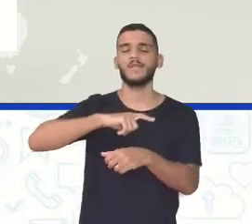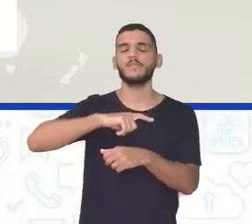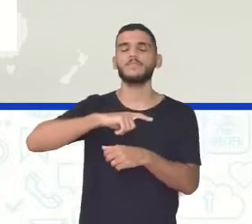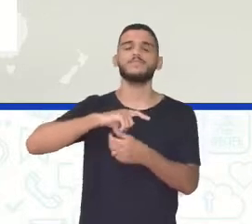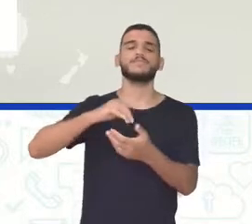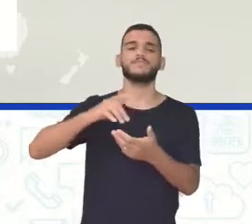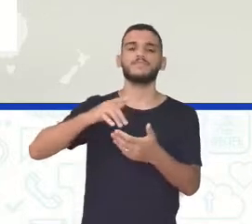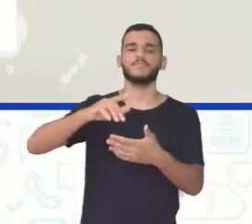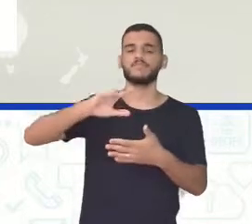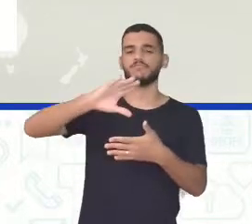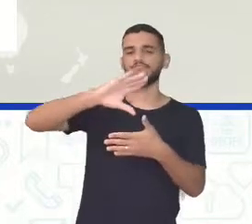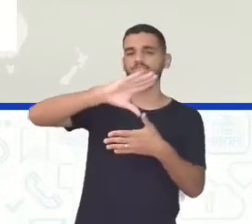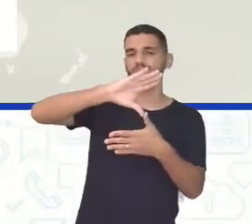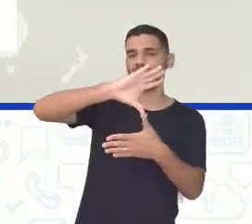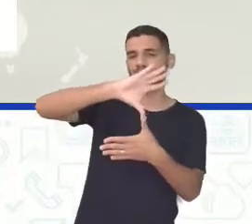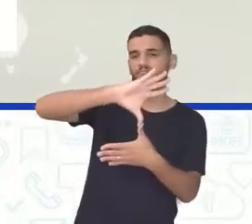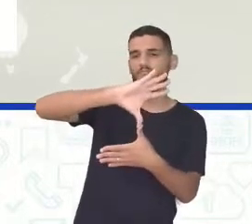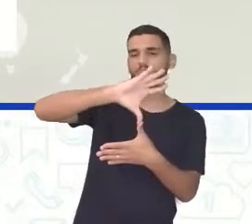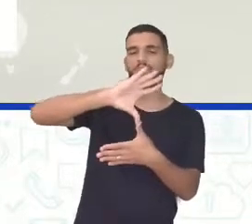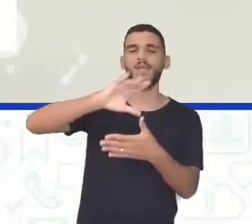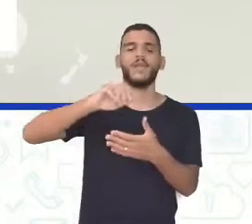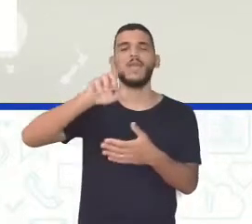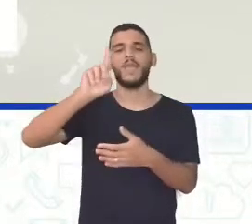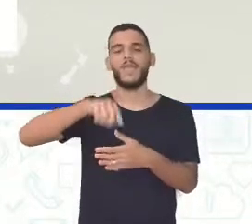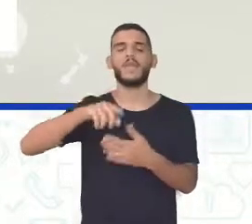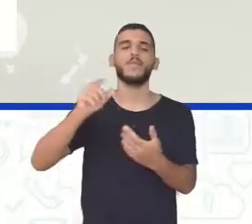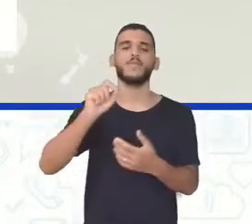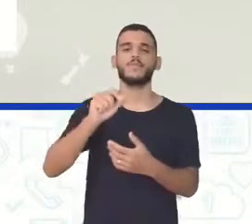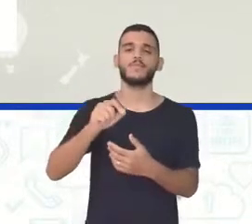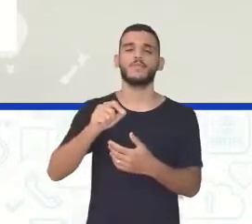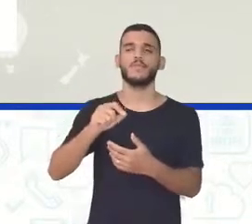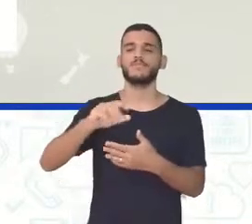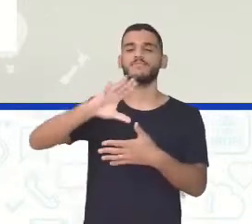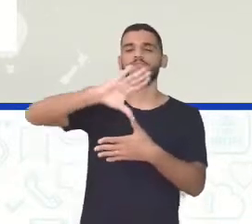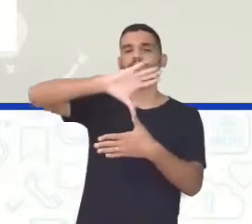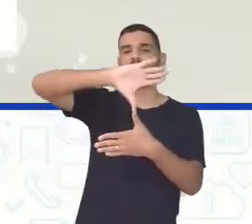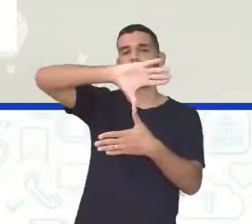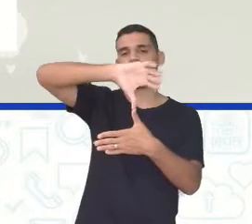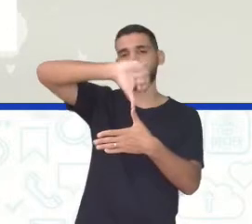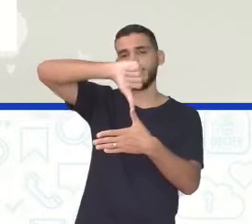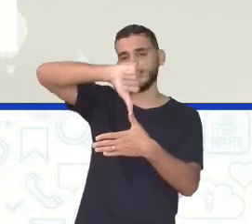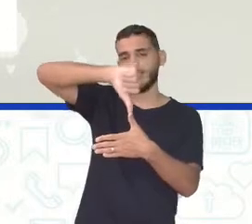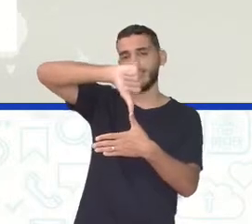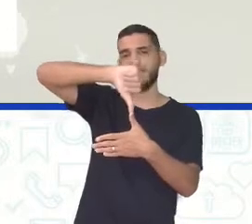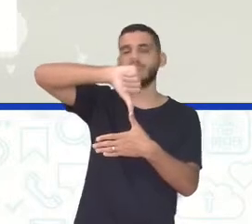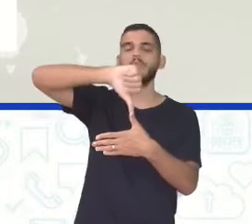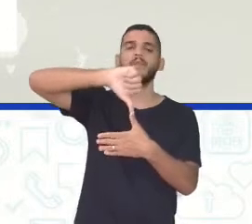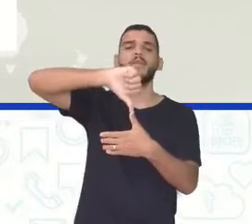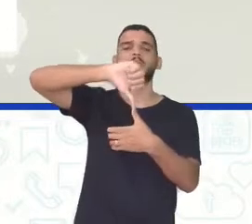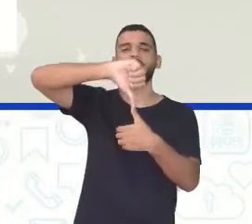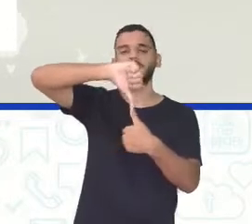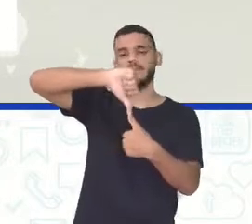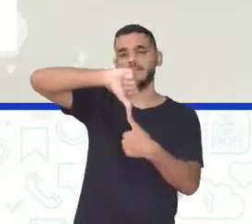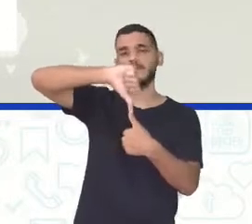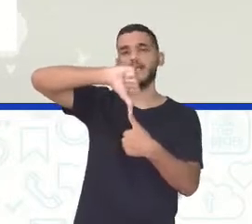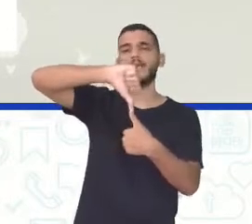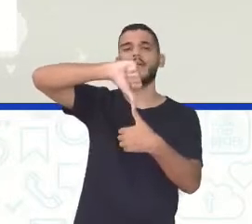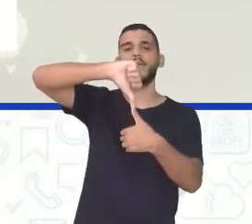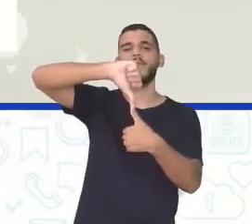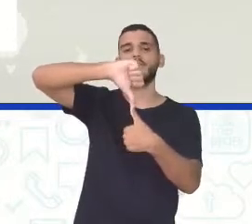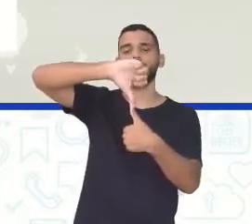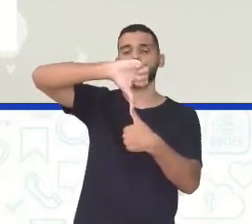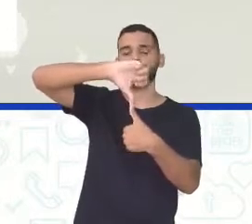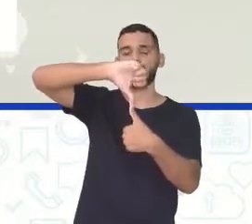Golfo do México Que liga exatamente a América do Norte, América Central E América do Sul Aí com